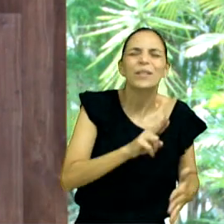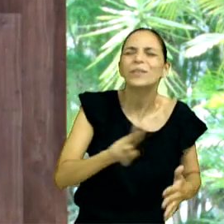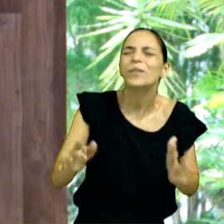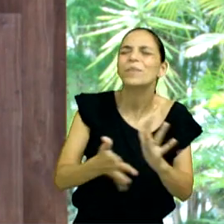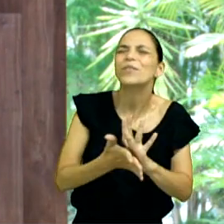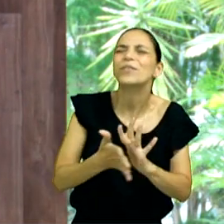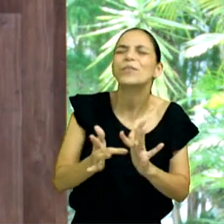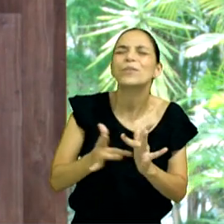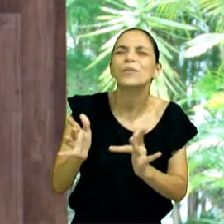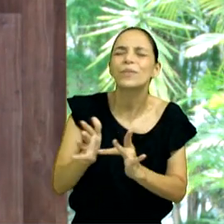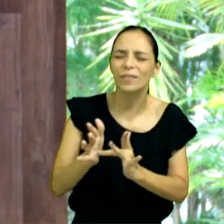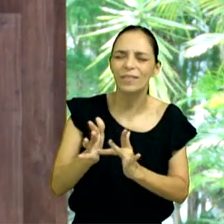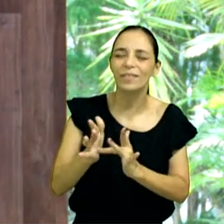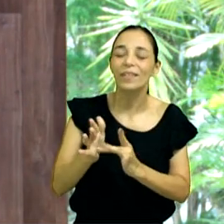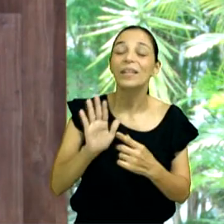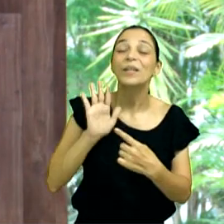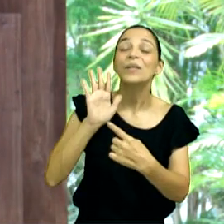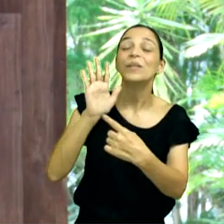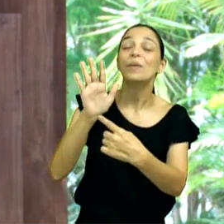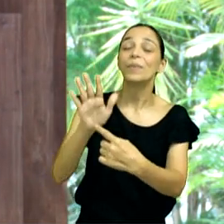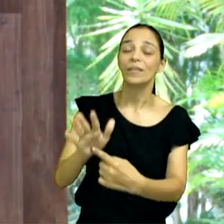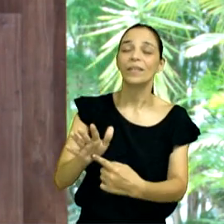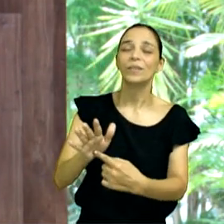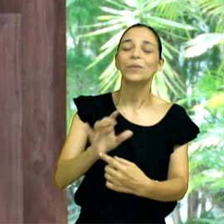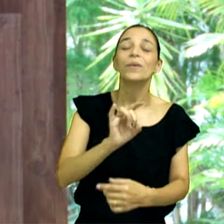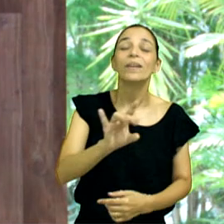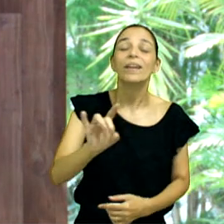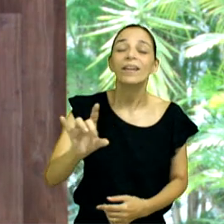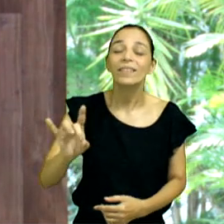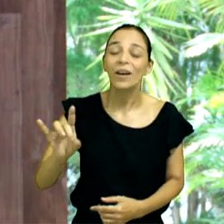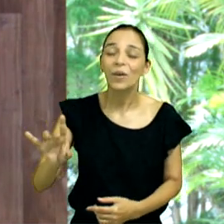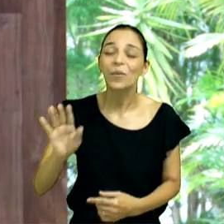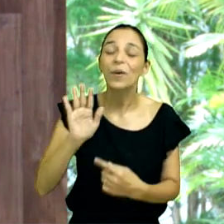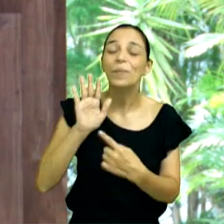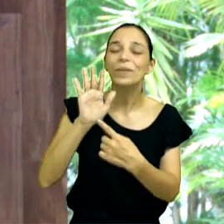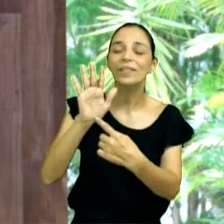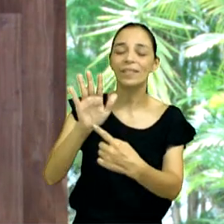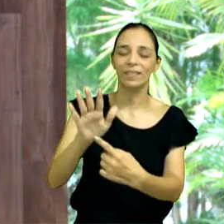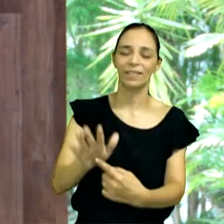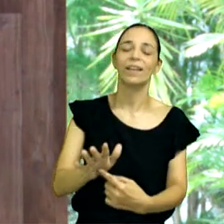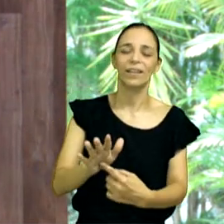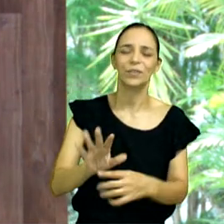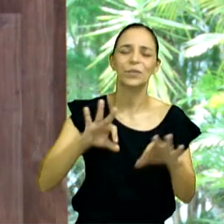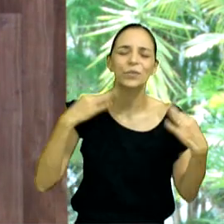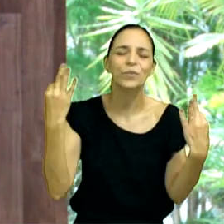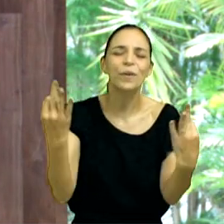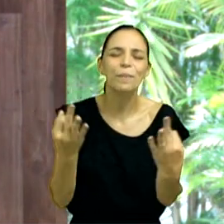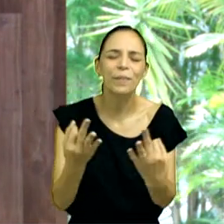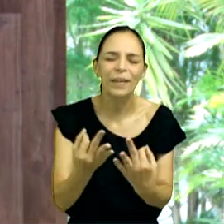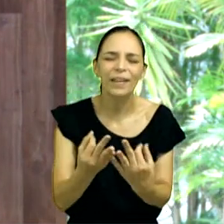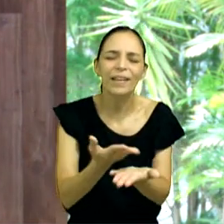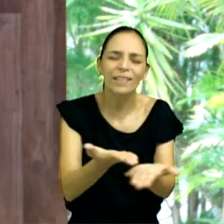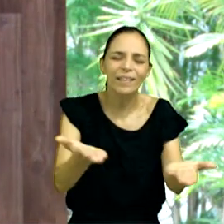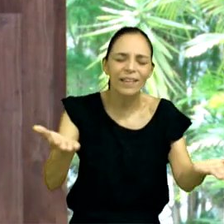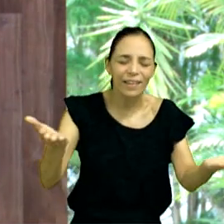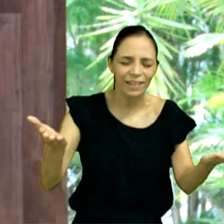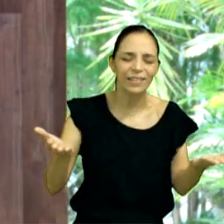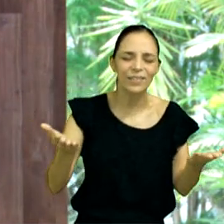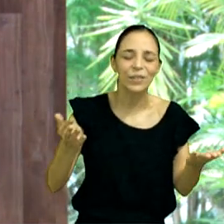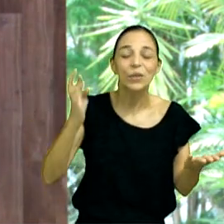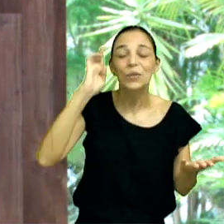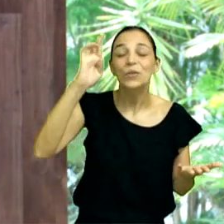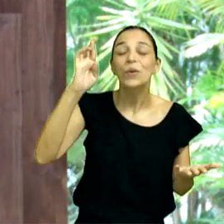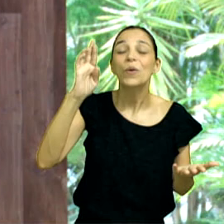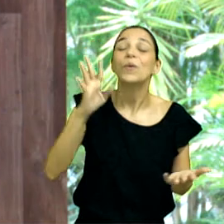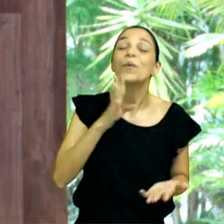e assim, coloco cada vida, que está em pé, cada lar, Senhor, representado, por essas pessoas, o Senhor, conhece a